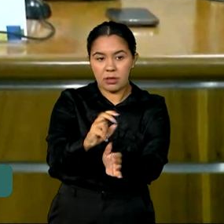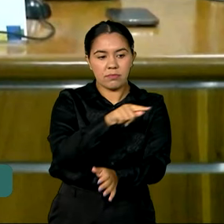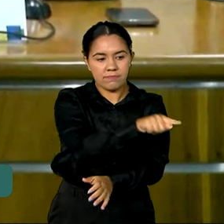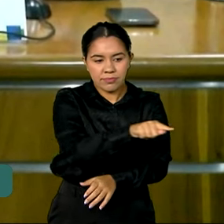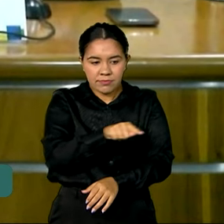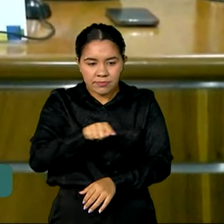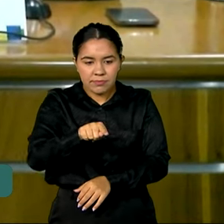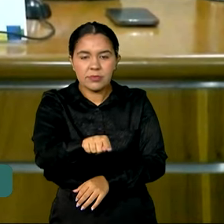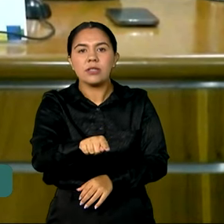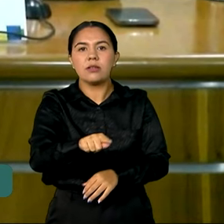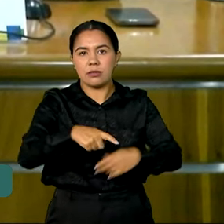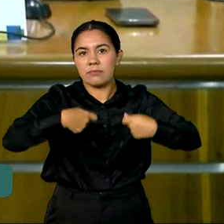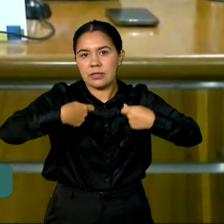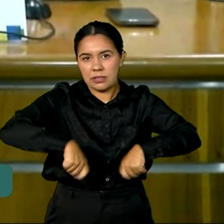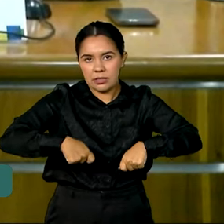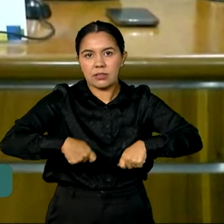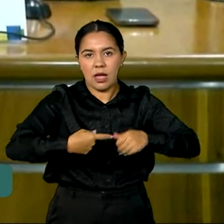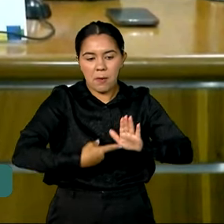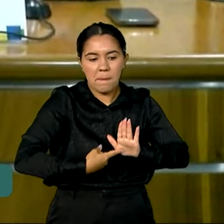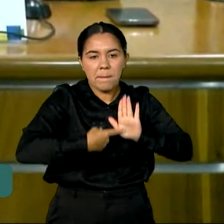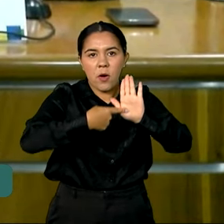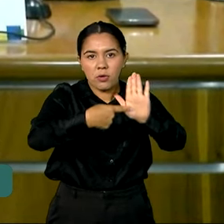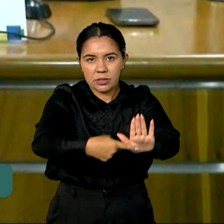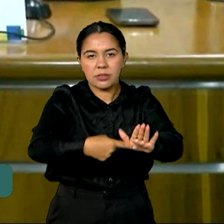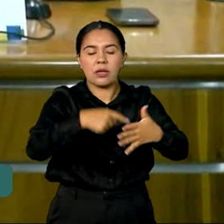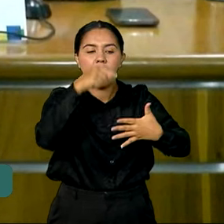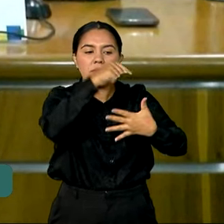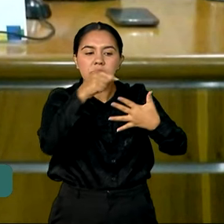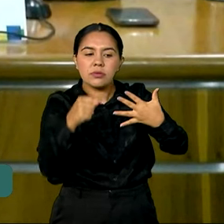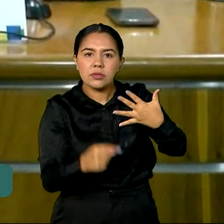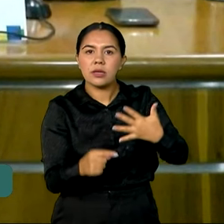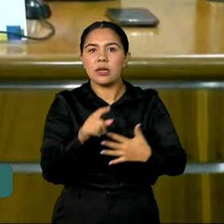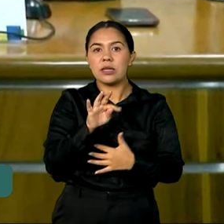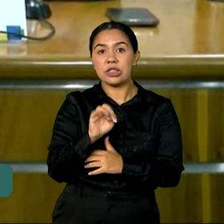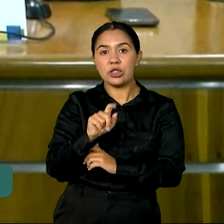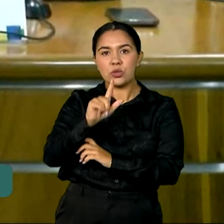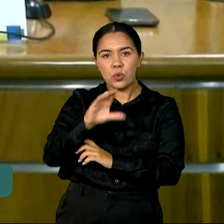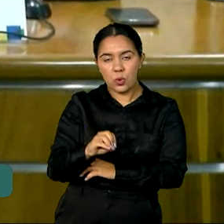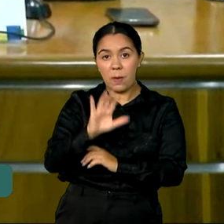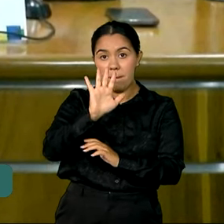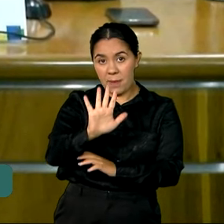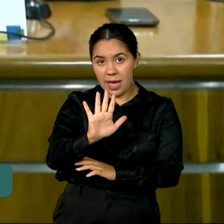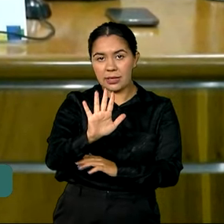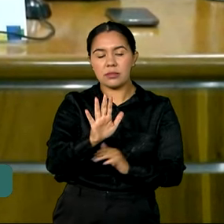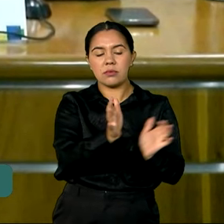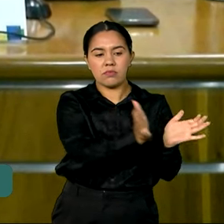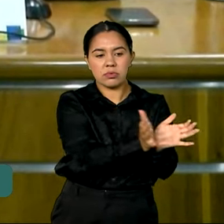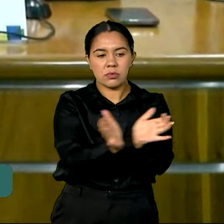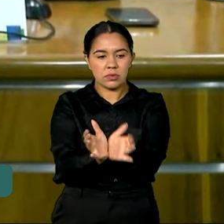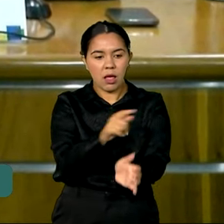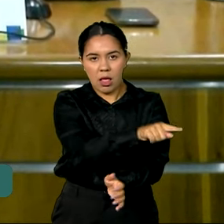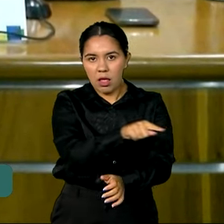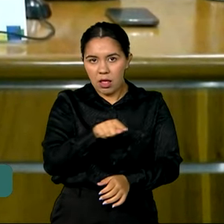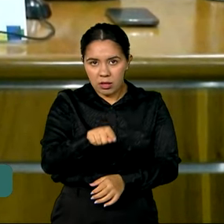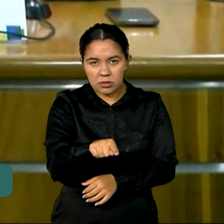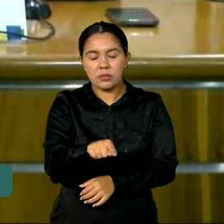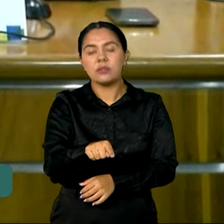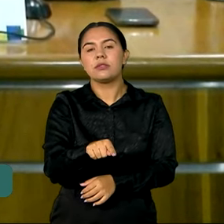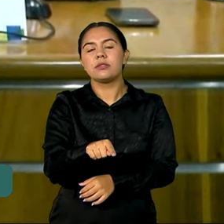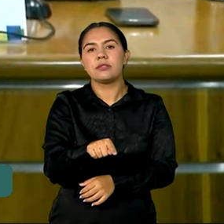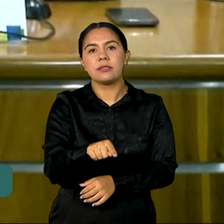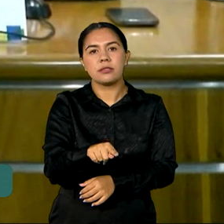apresentação do título pelos candidatos. Os blocos 4 e 5, não havia sido